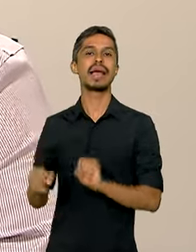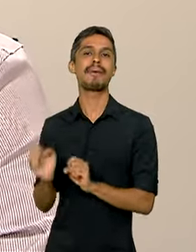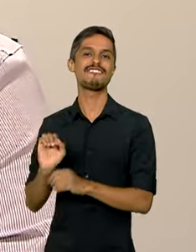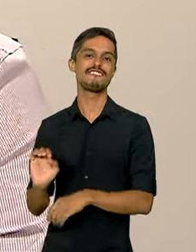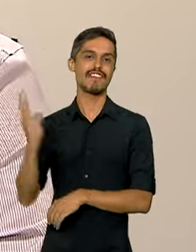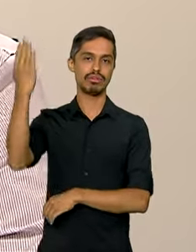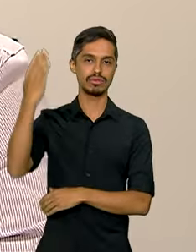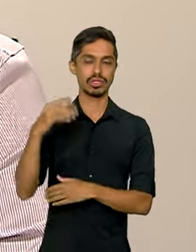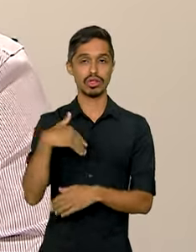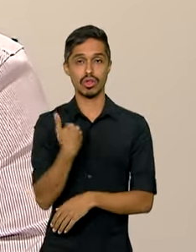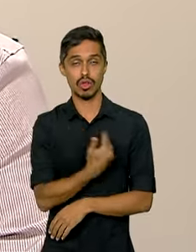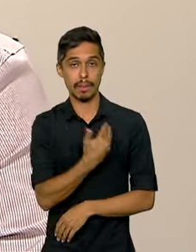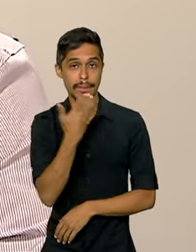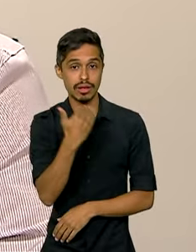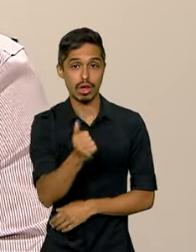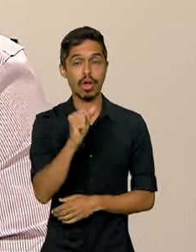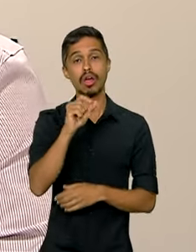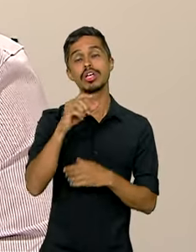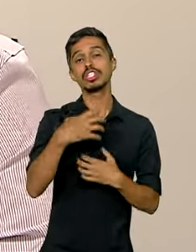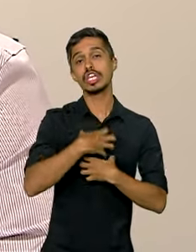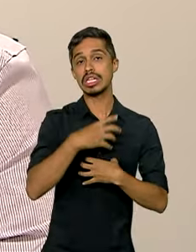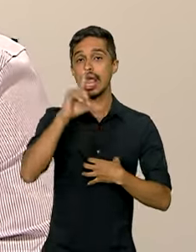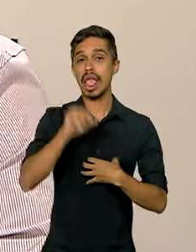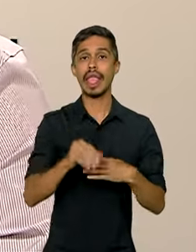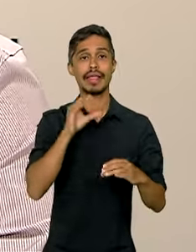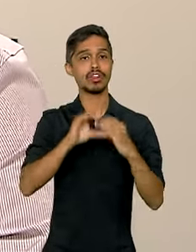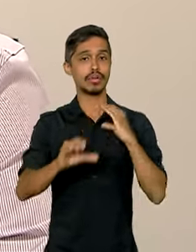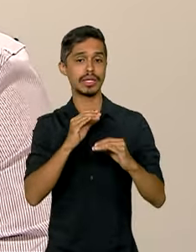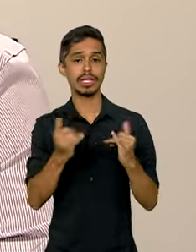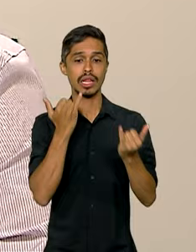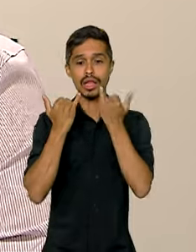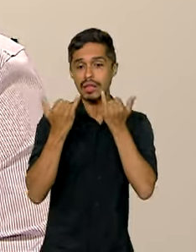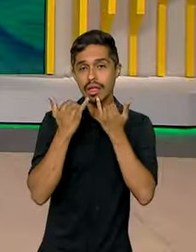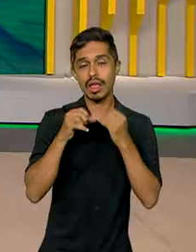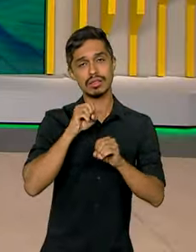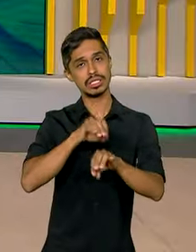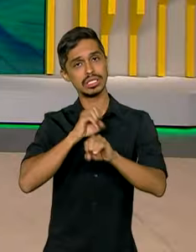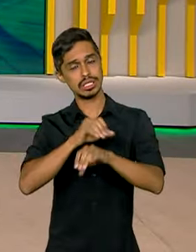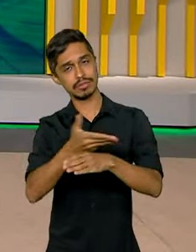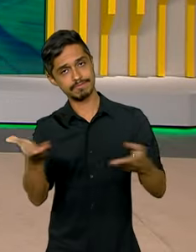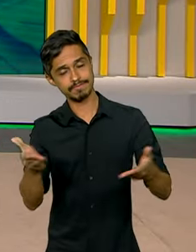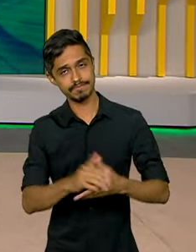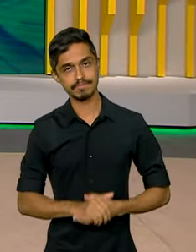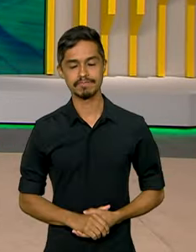melhor arma que nós temos é a comunicação, é a informação, é a educação. É isso mesmo.